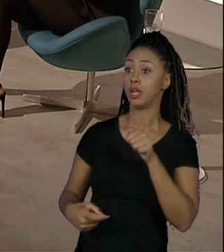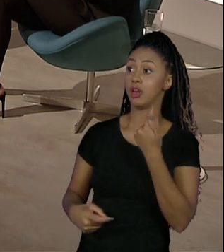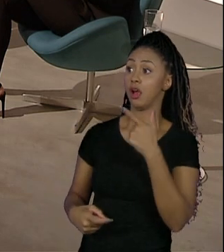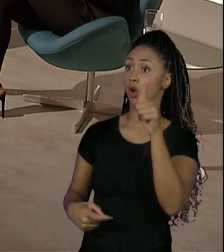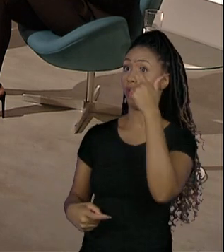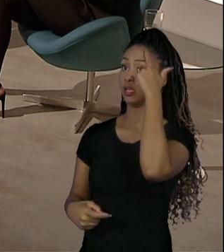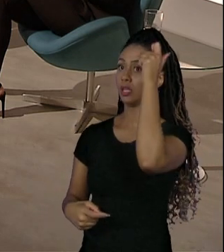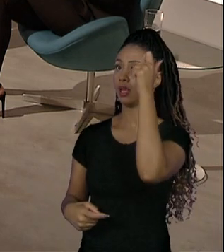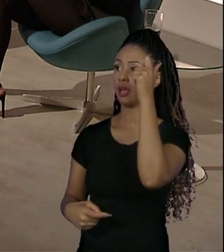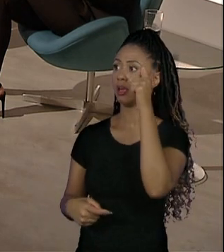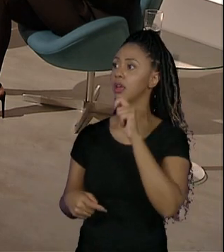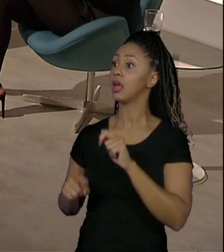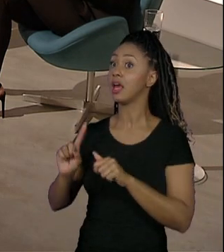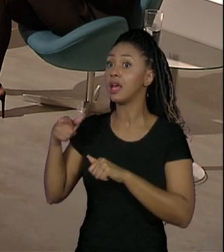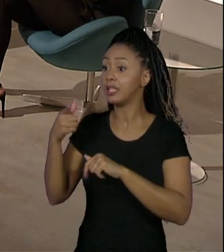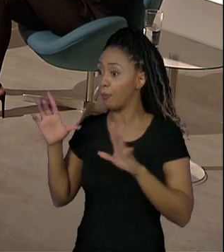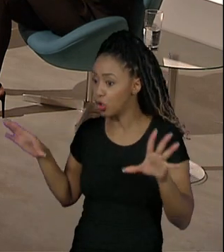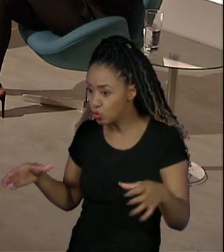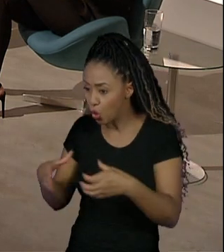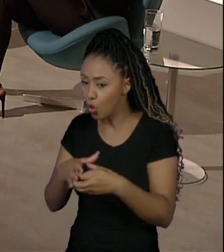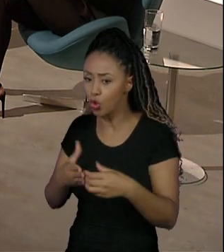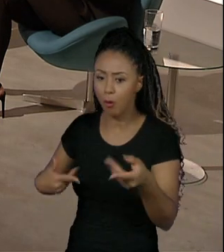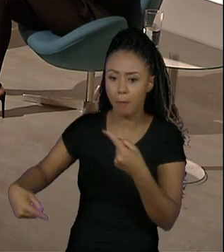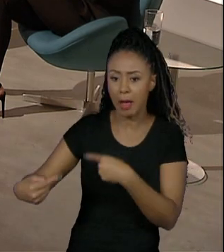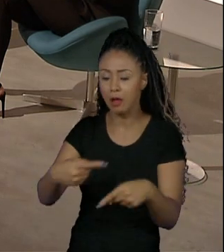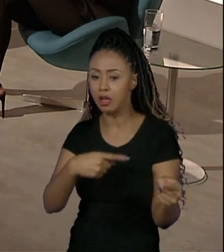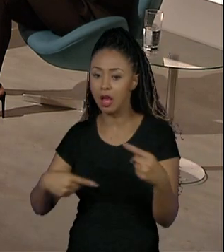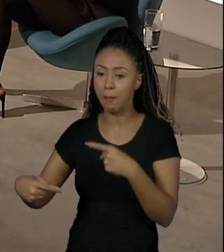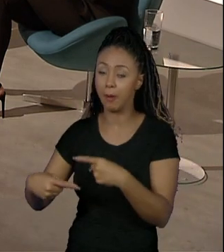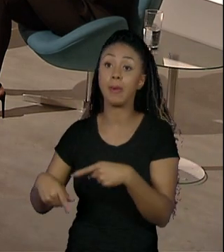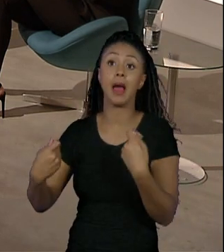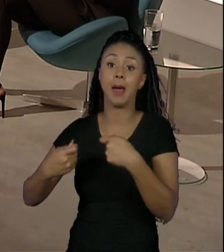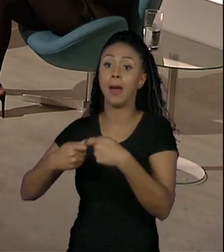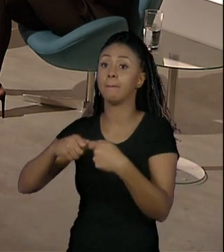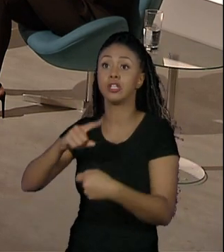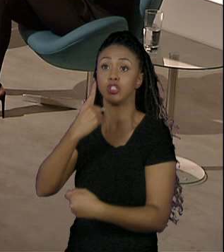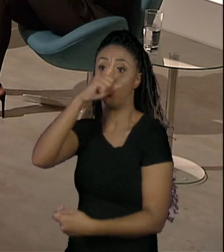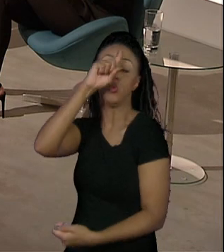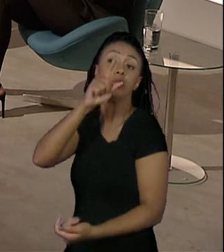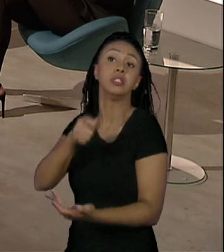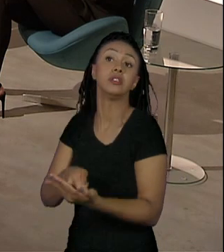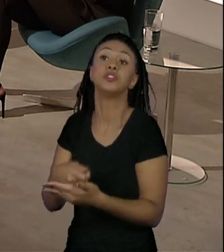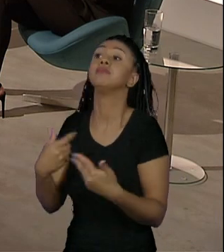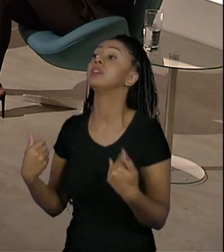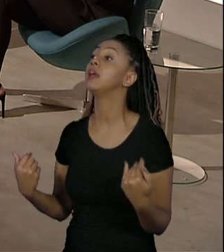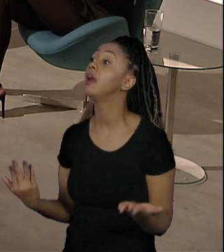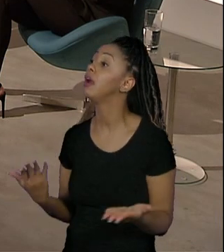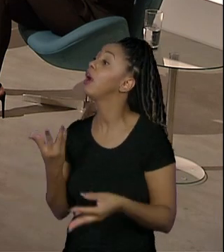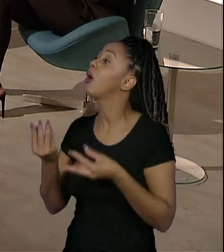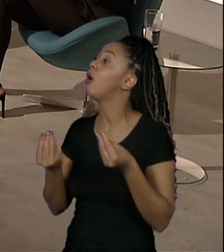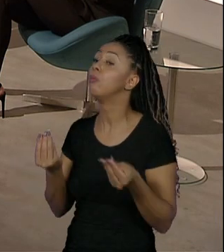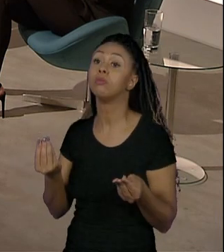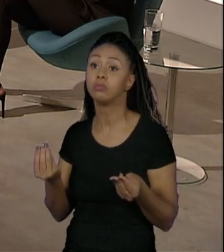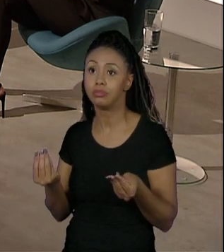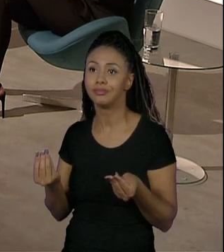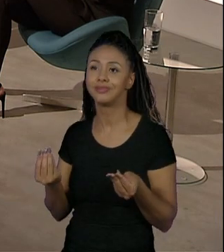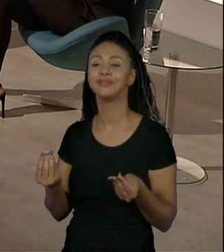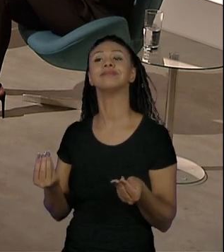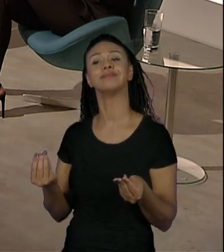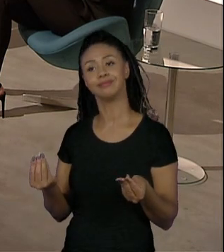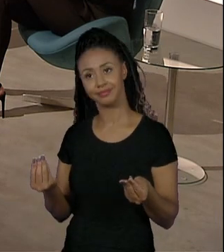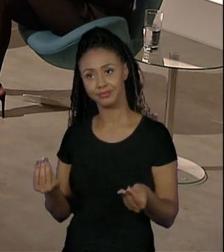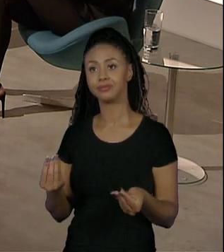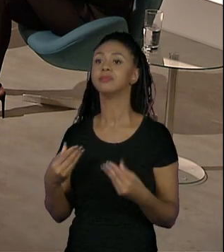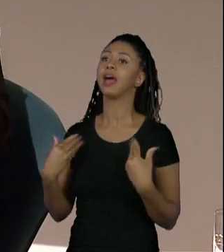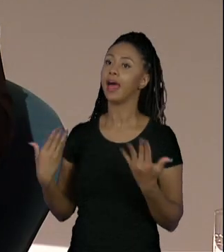composto por um time. E aí chegou uma hora que, tá bom, a gente tem que chegar num consenso, como vai ser essa matriz? Então, aí assim,